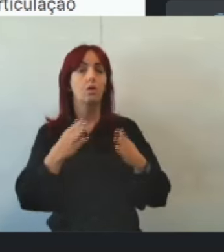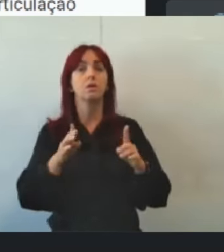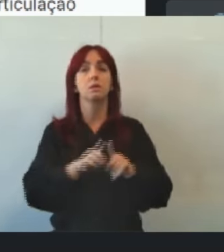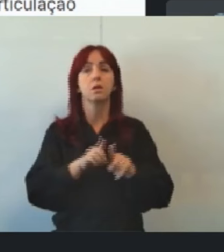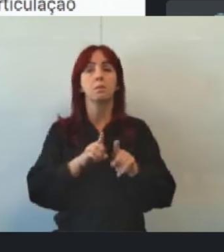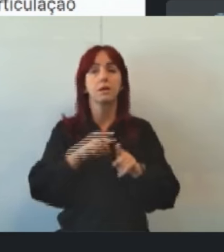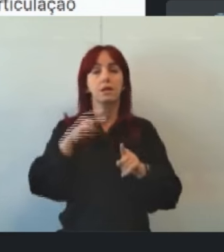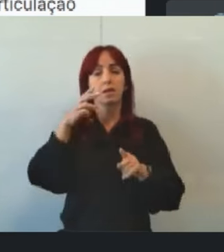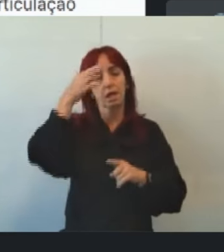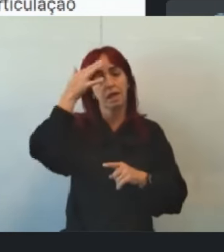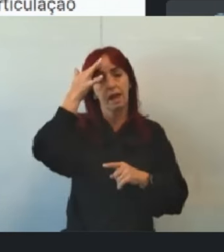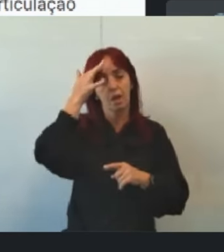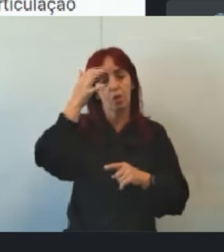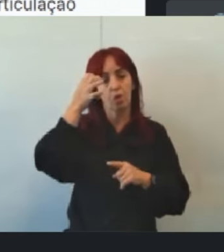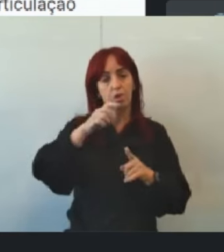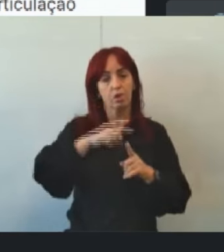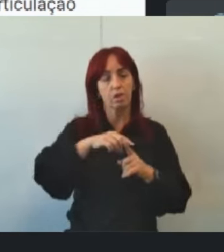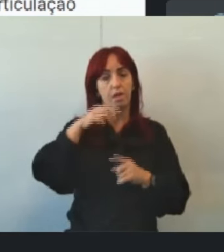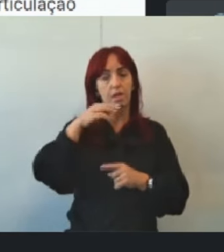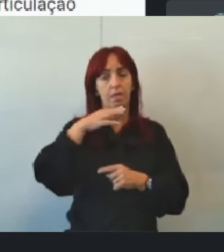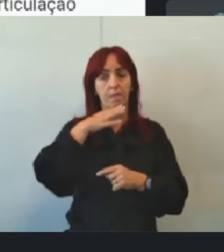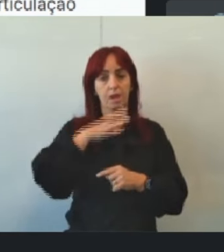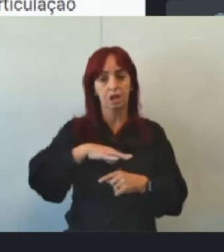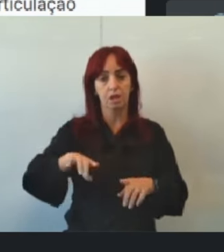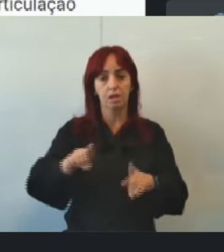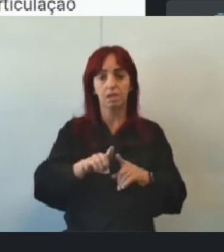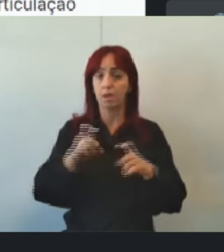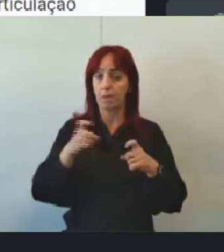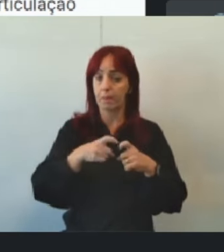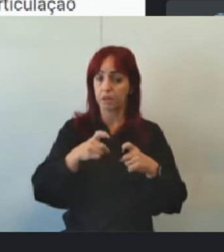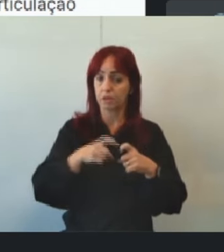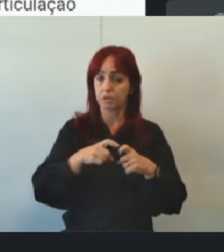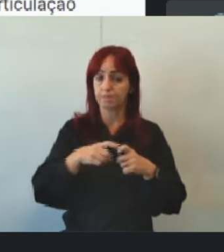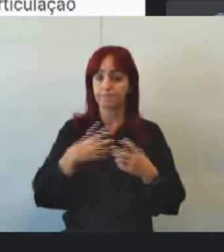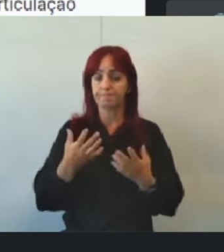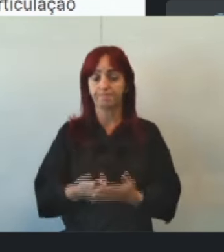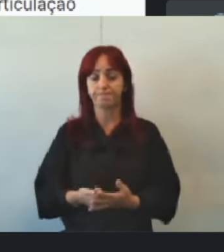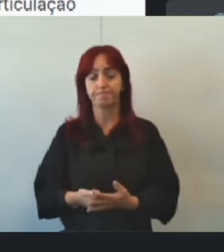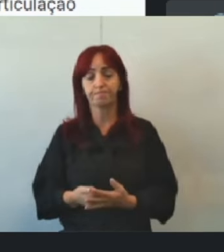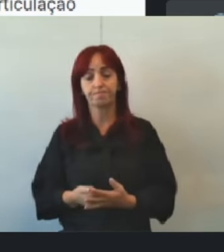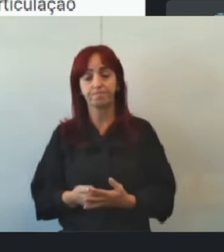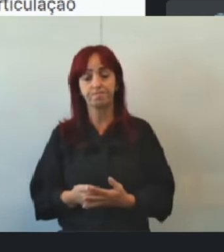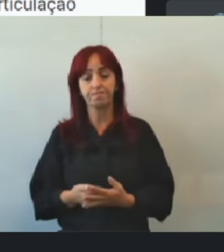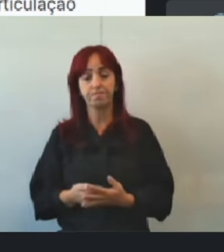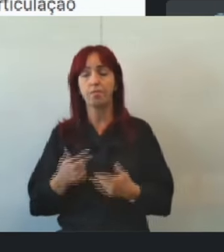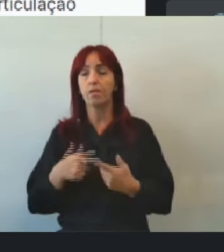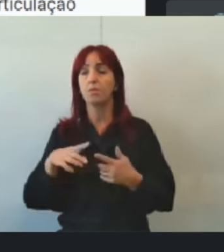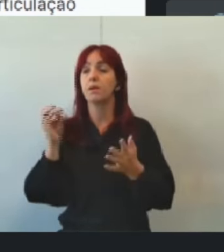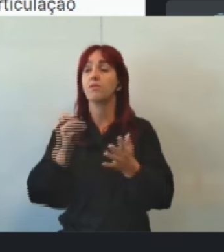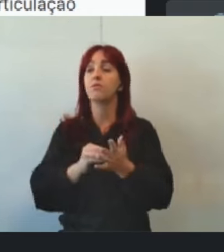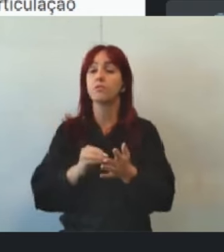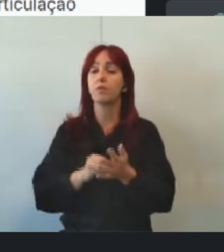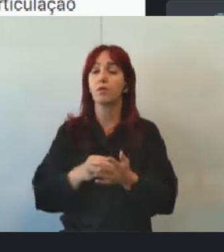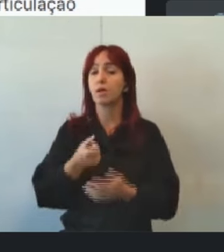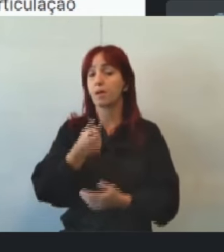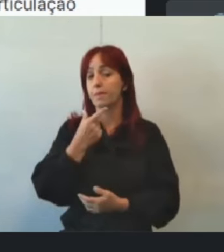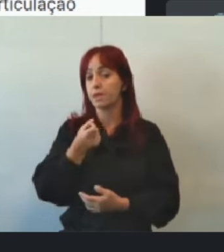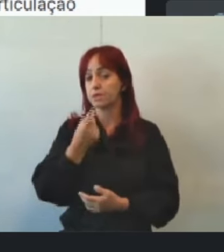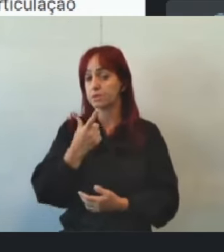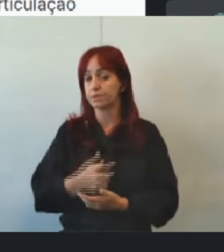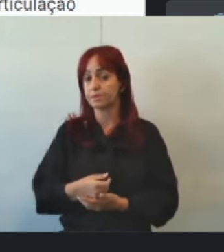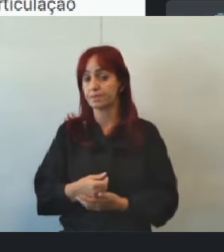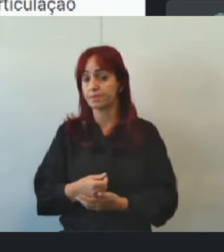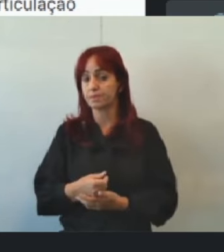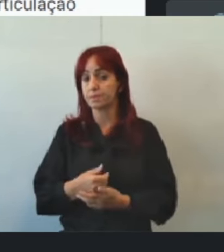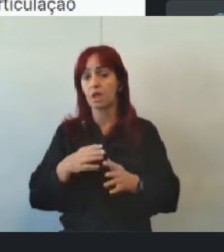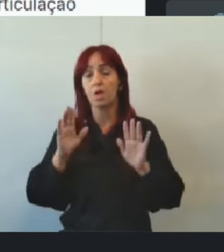atendimento é insuficiente nos postos de saúde. Além de contar com a falta de medicamento. Quando a